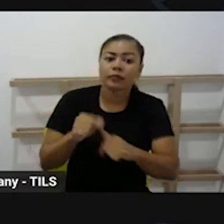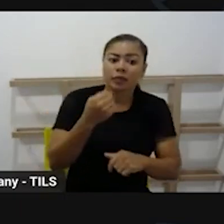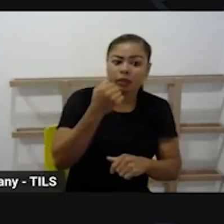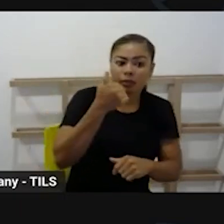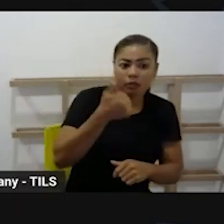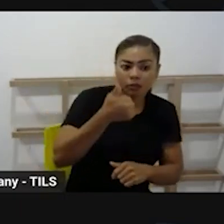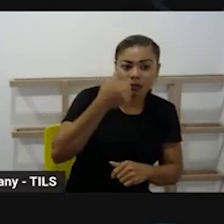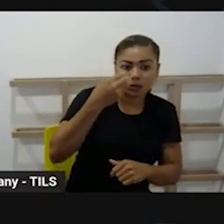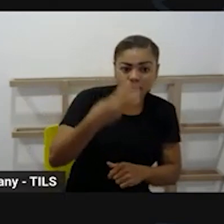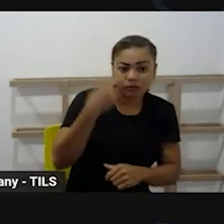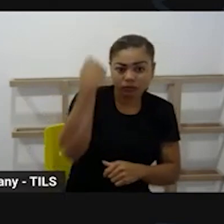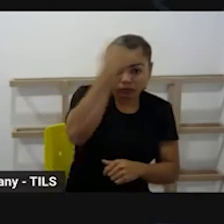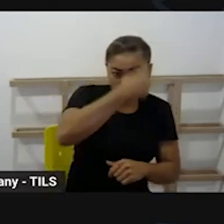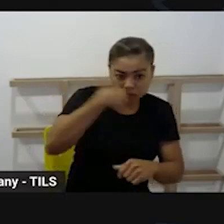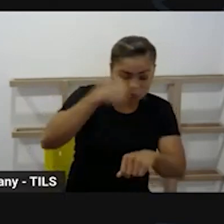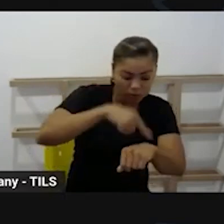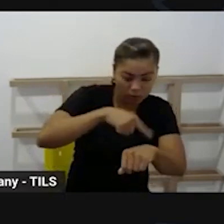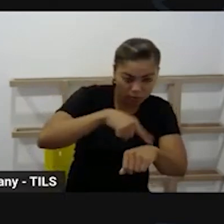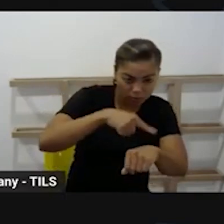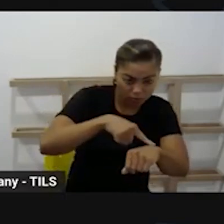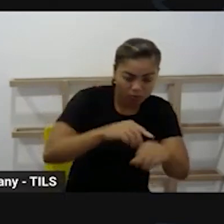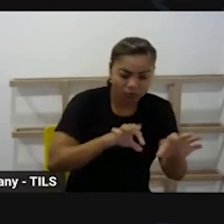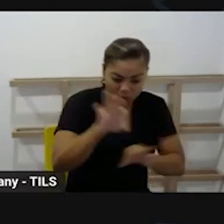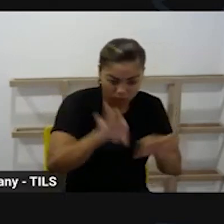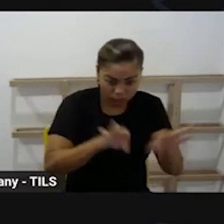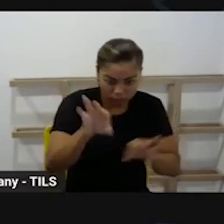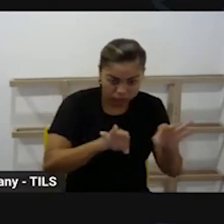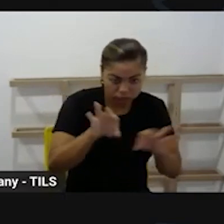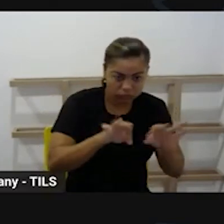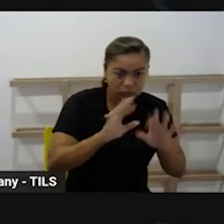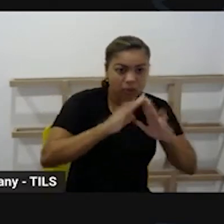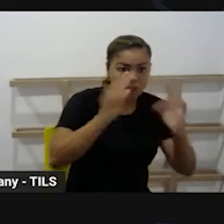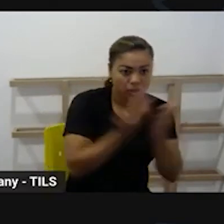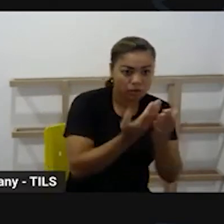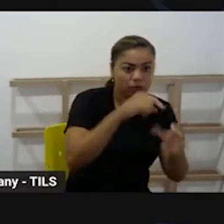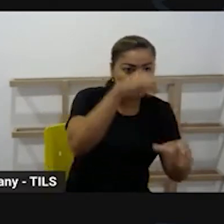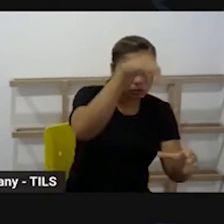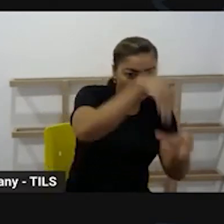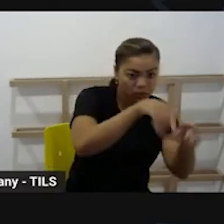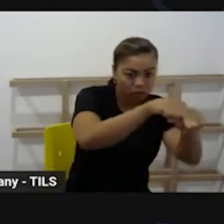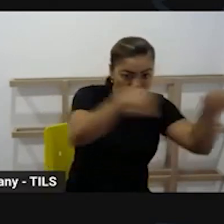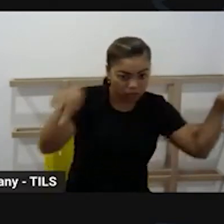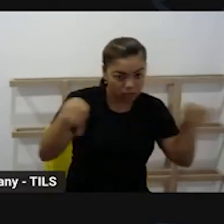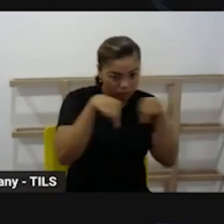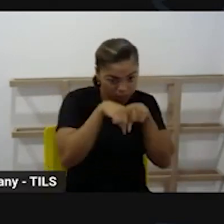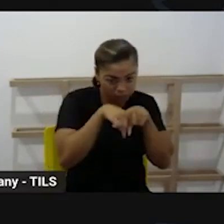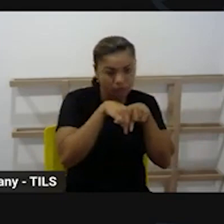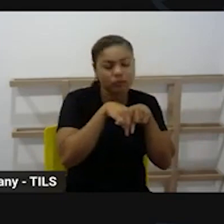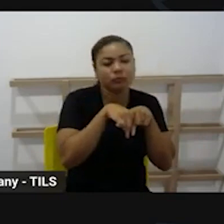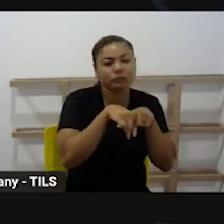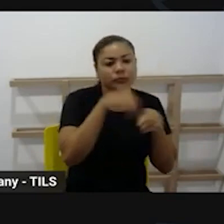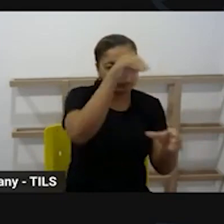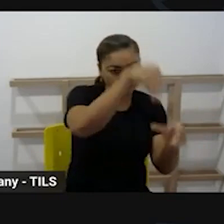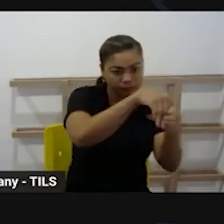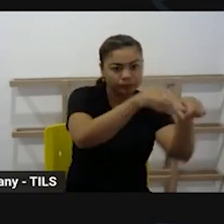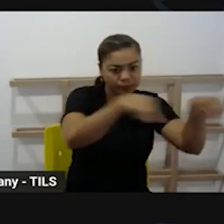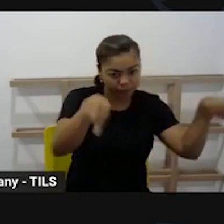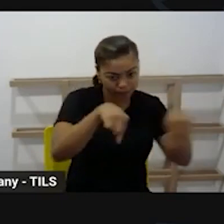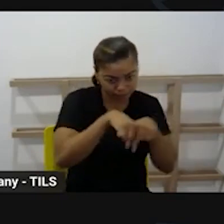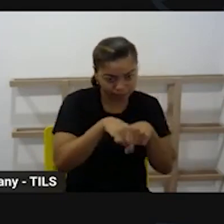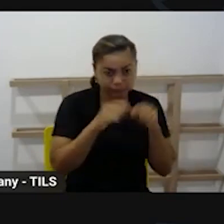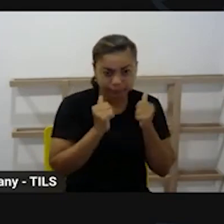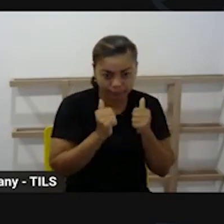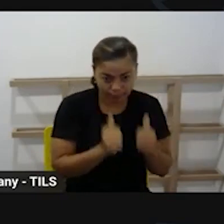interação e mediação com as crianças em sala de aula e nós estamos e temos sete horas de reserva então tirando essas dúvidas